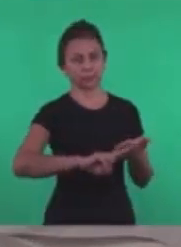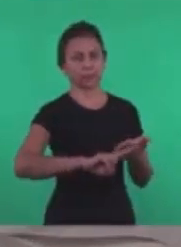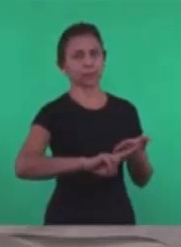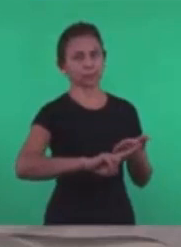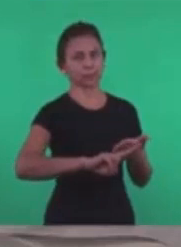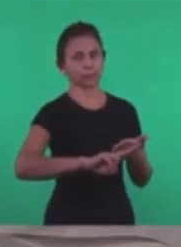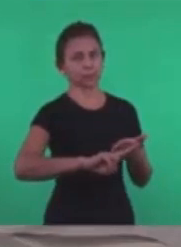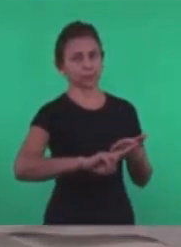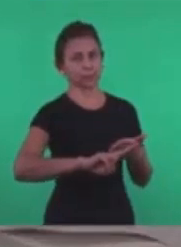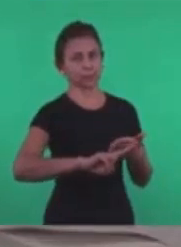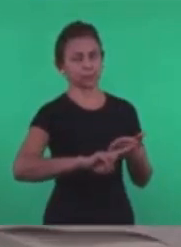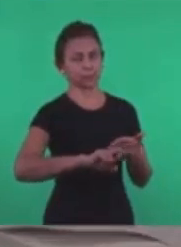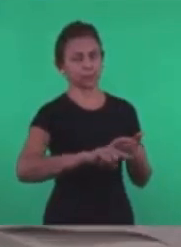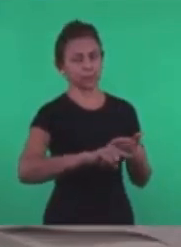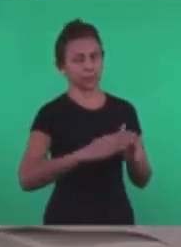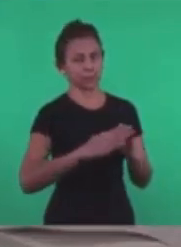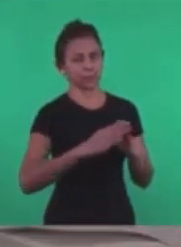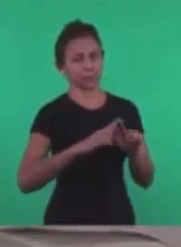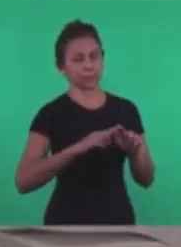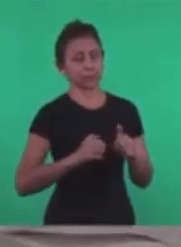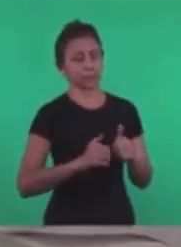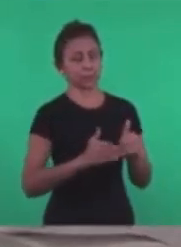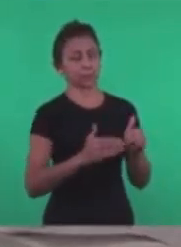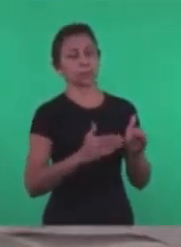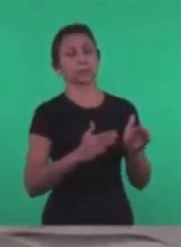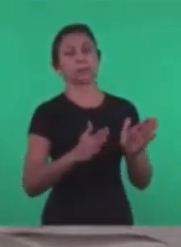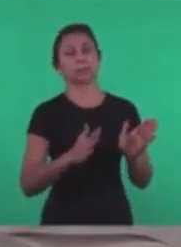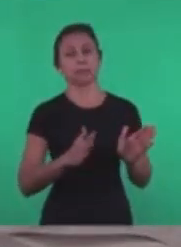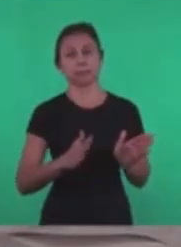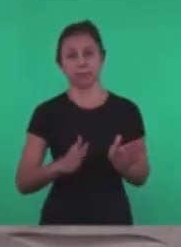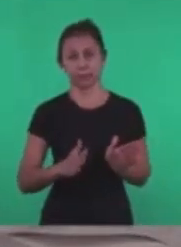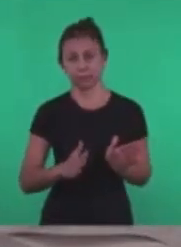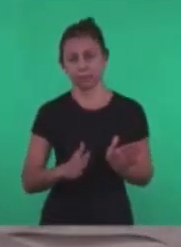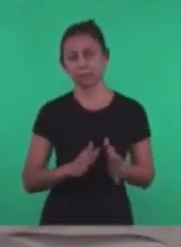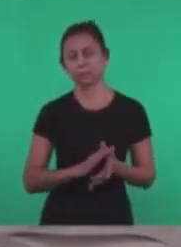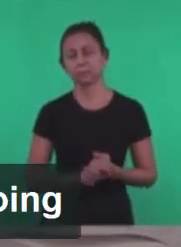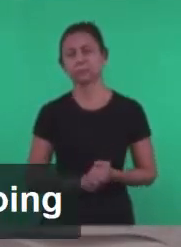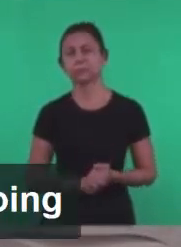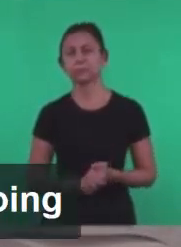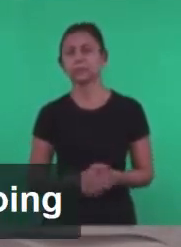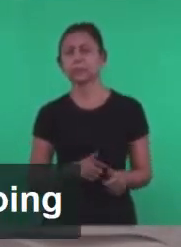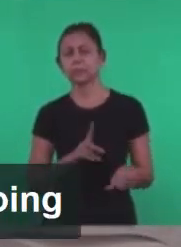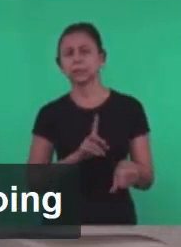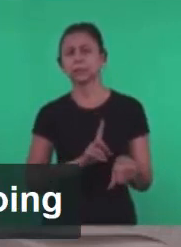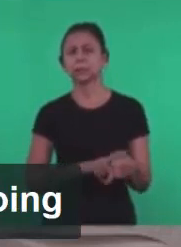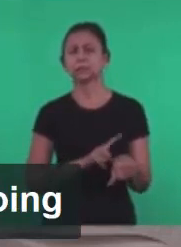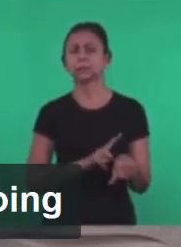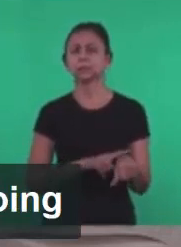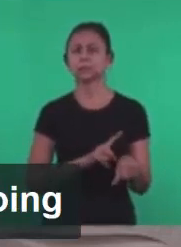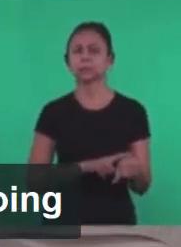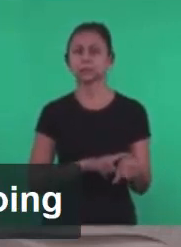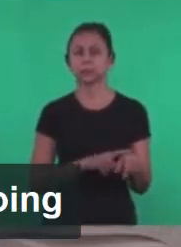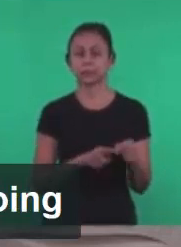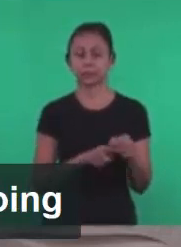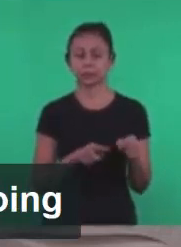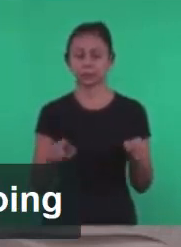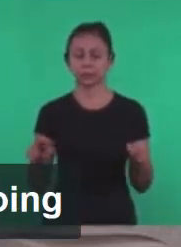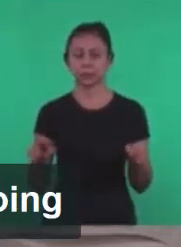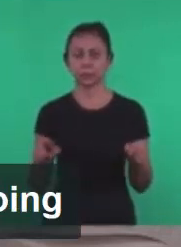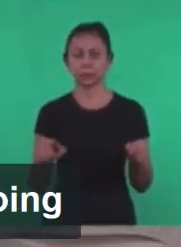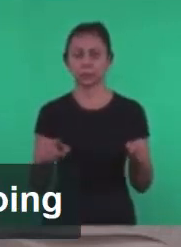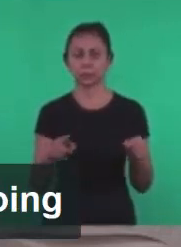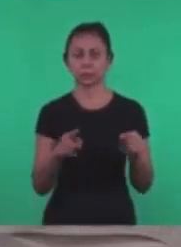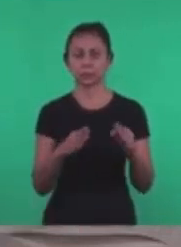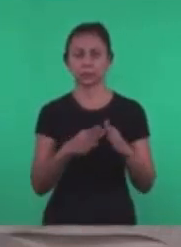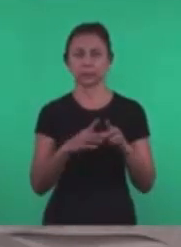que vai dar início Aqui exatamente Ao tempo da igreja No mundo A igreja da